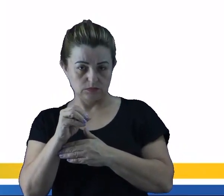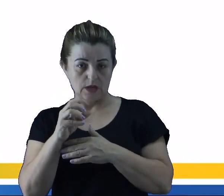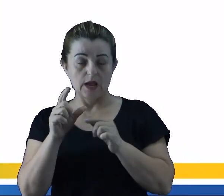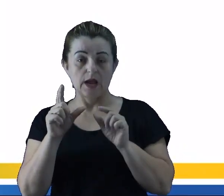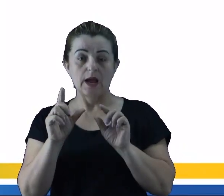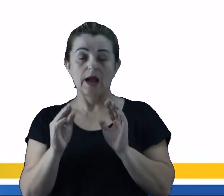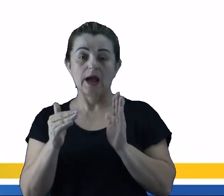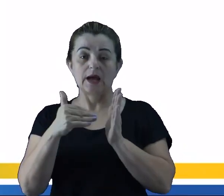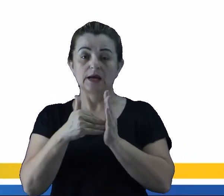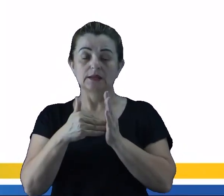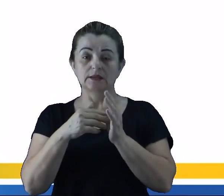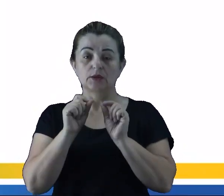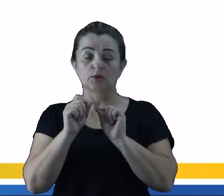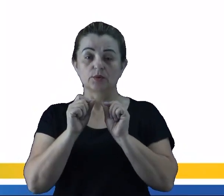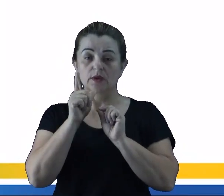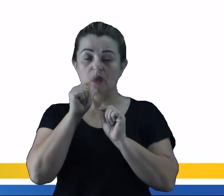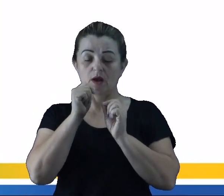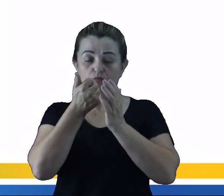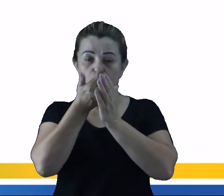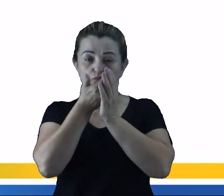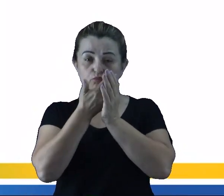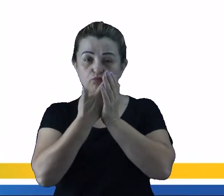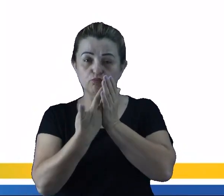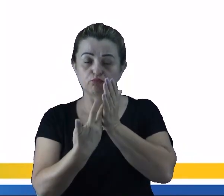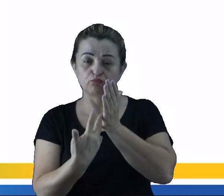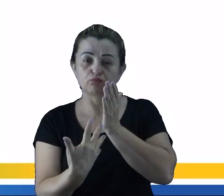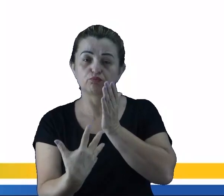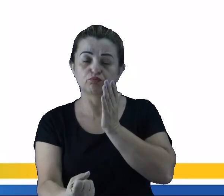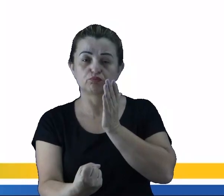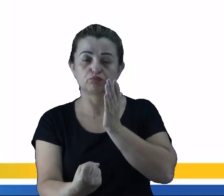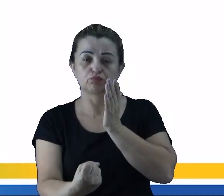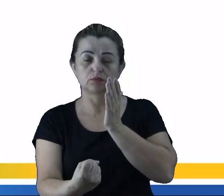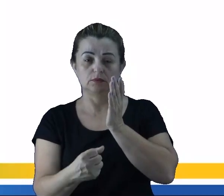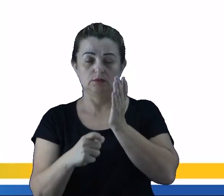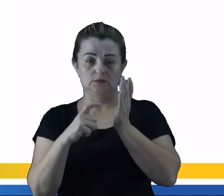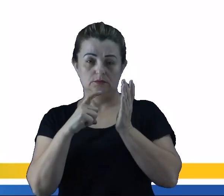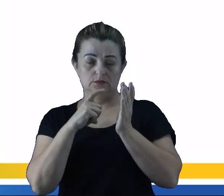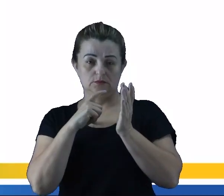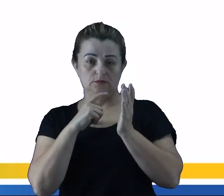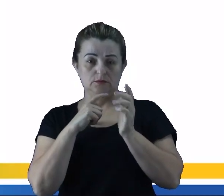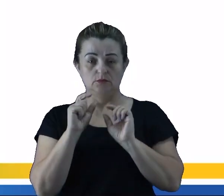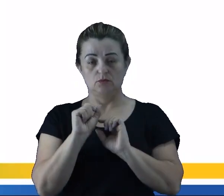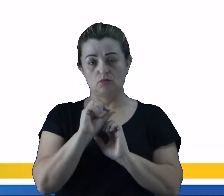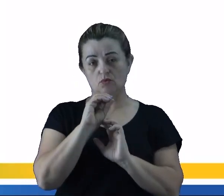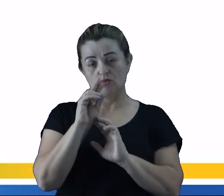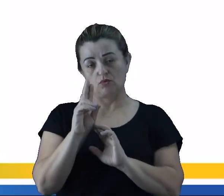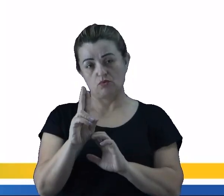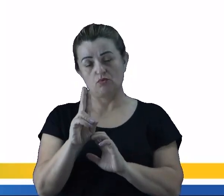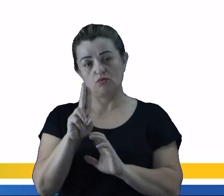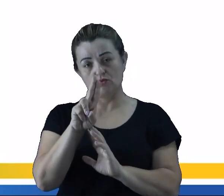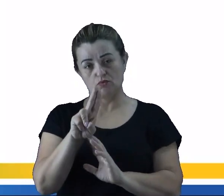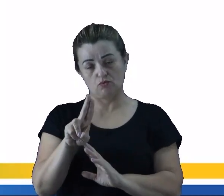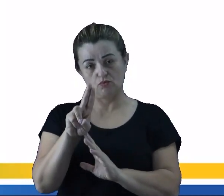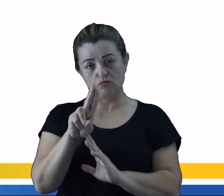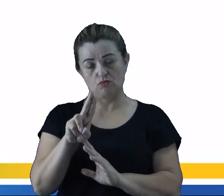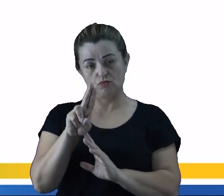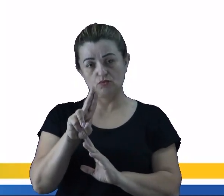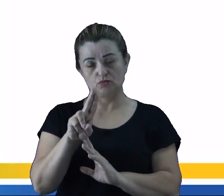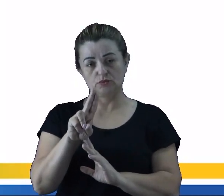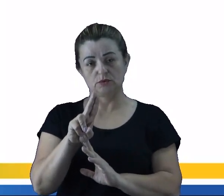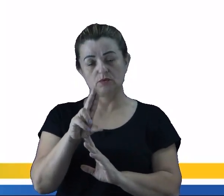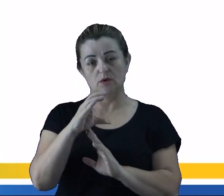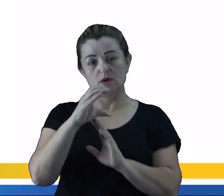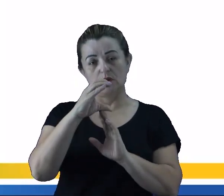líquido escorra e se separe dessa parte sólida, dessas partículas, ou então a gente pode utilizar um sifão,